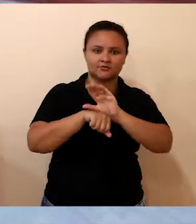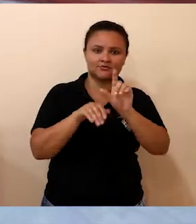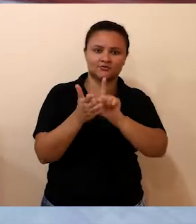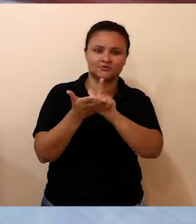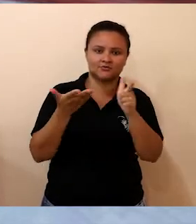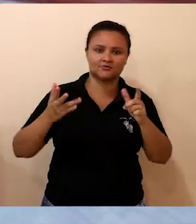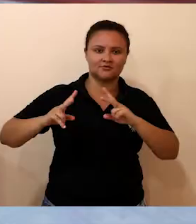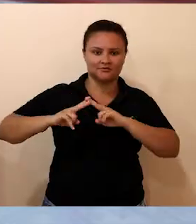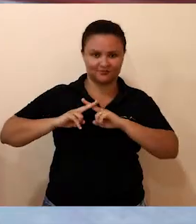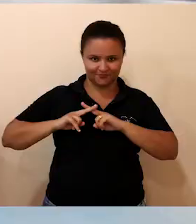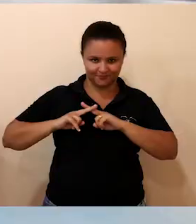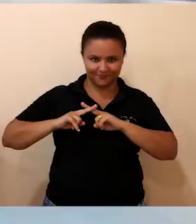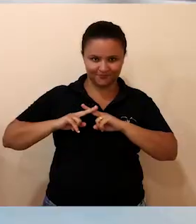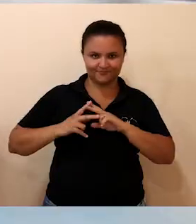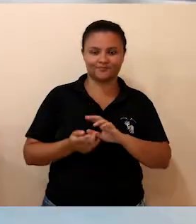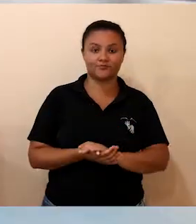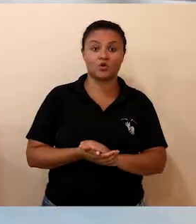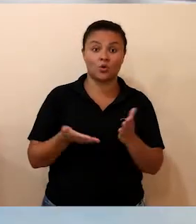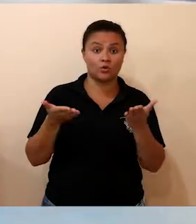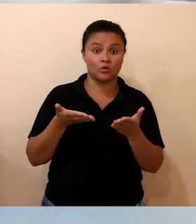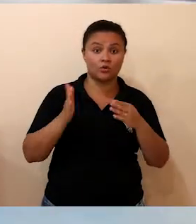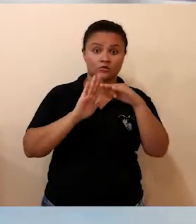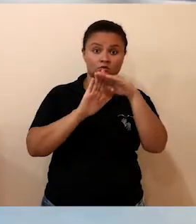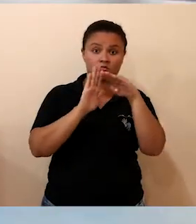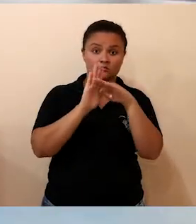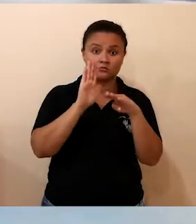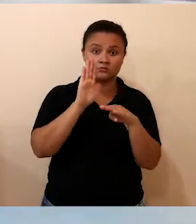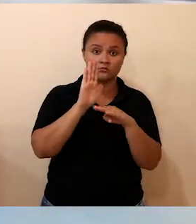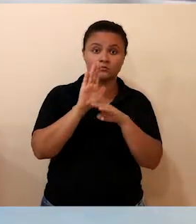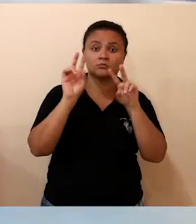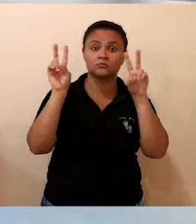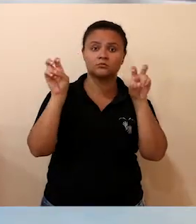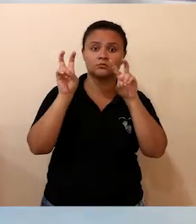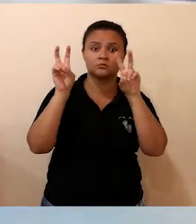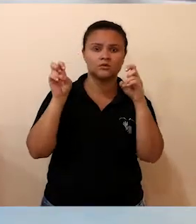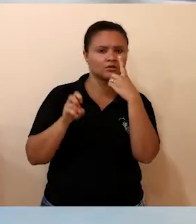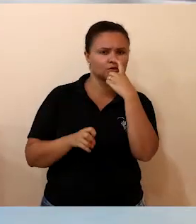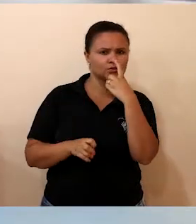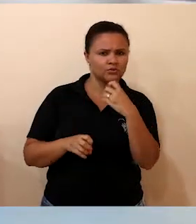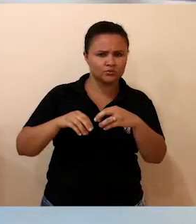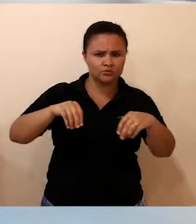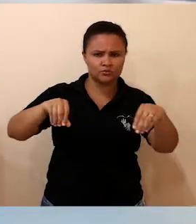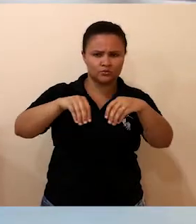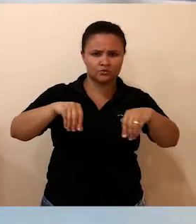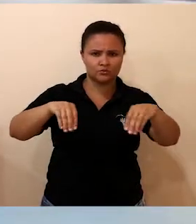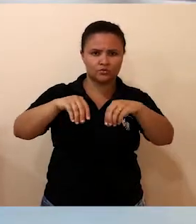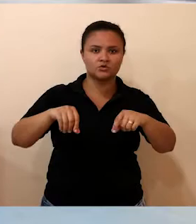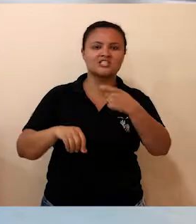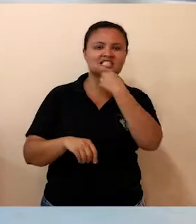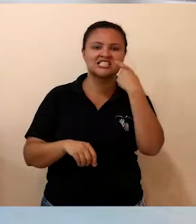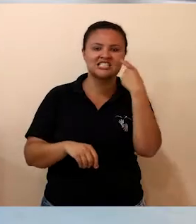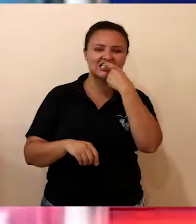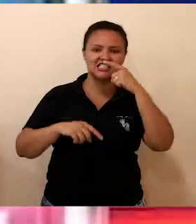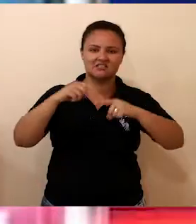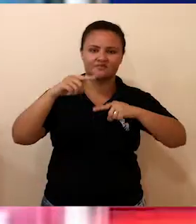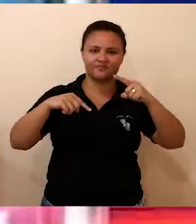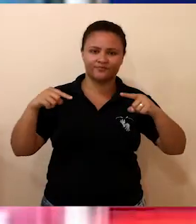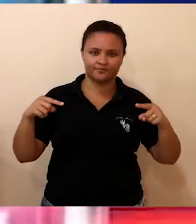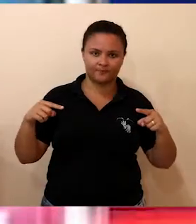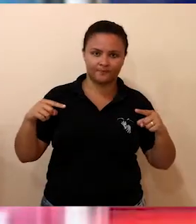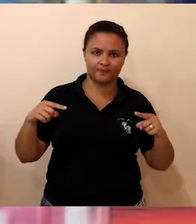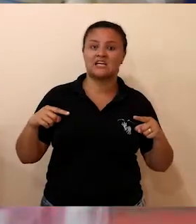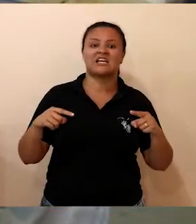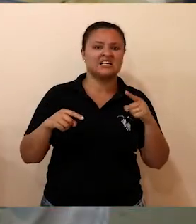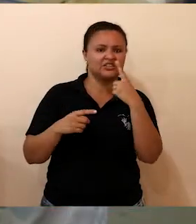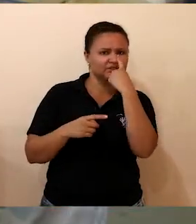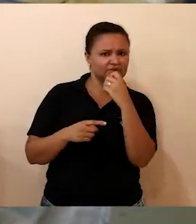Universidade Federal de Rondônia. No programa de hoje, vamos falar da contaminação do solo por resíduos odontológicos. Despediço de